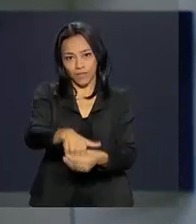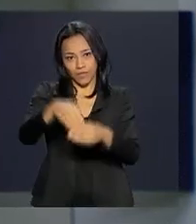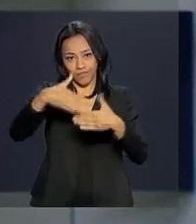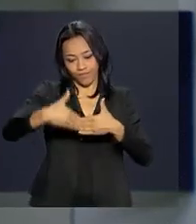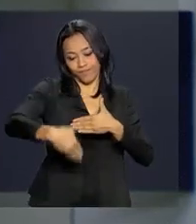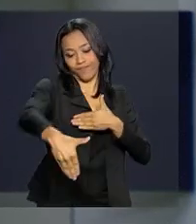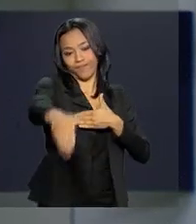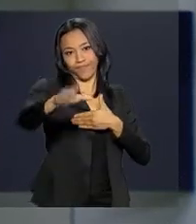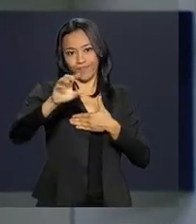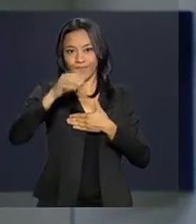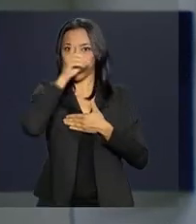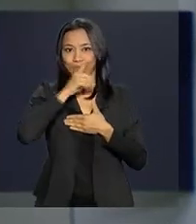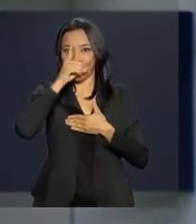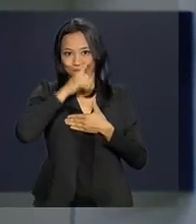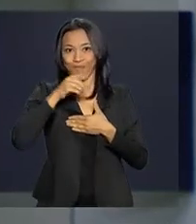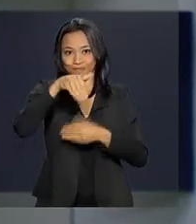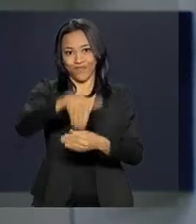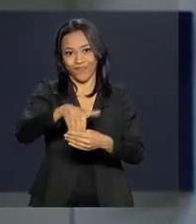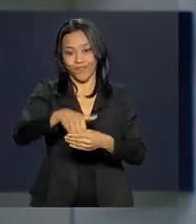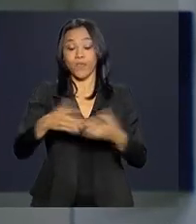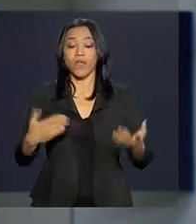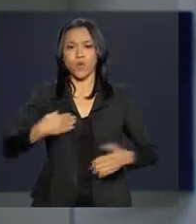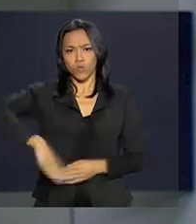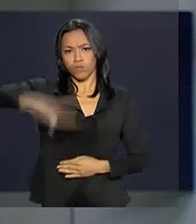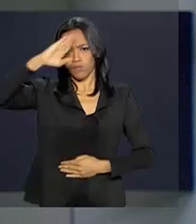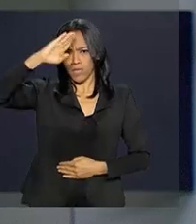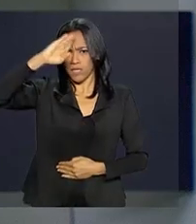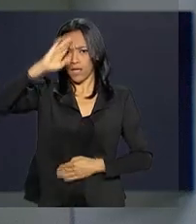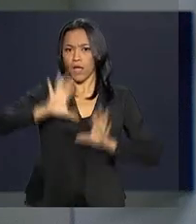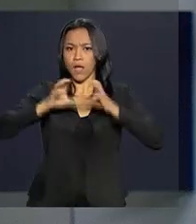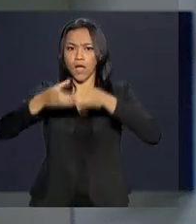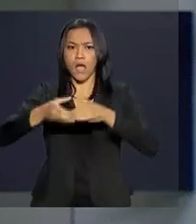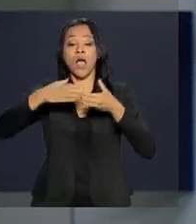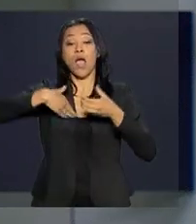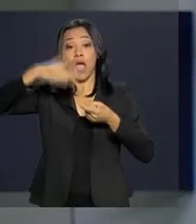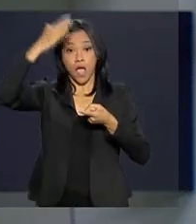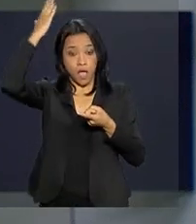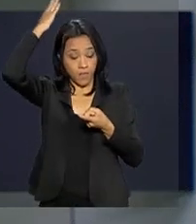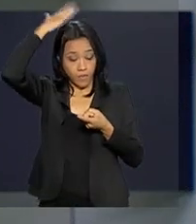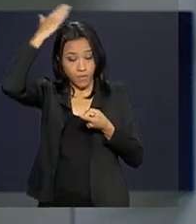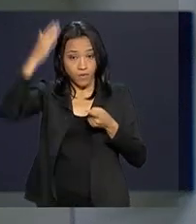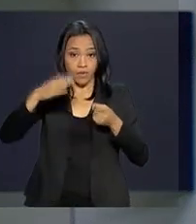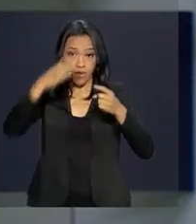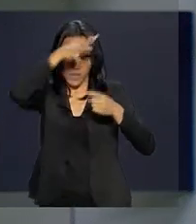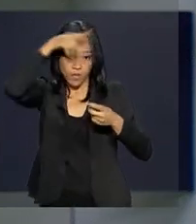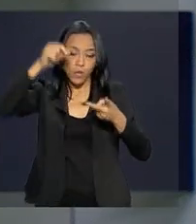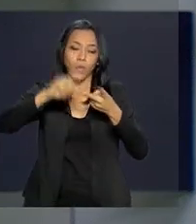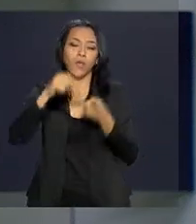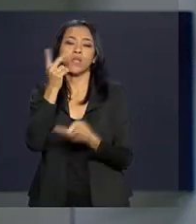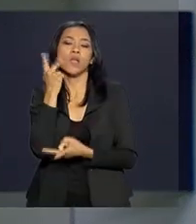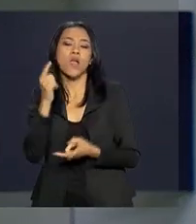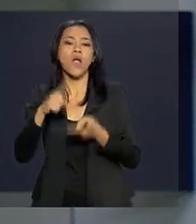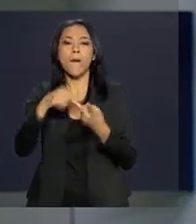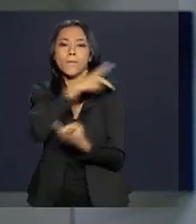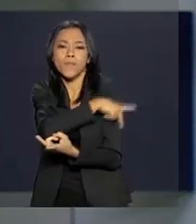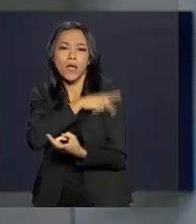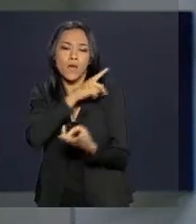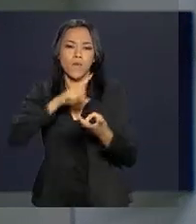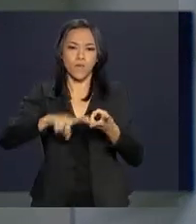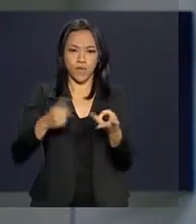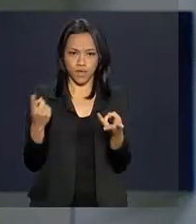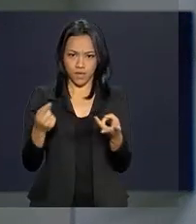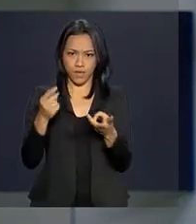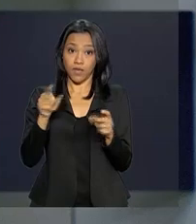será realizado no próximo domingo. Os militares vão atuar em estados como Amazonas, Pará, Ceará, Piauí, Rio de Janeiro e Tocantins.